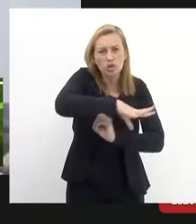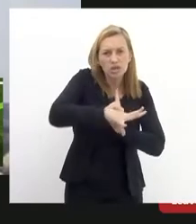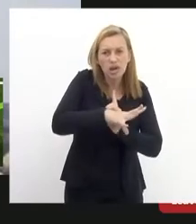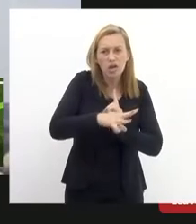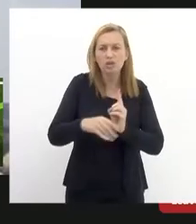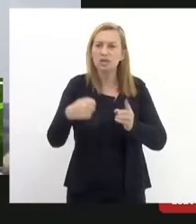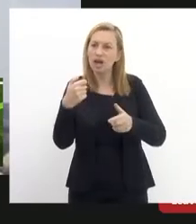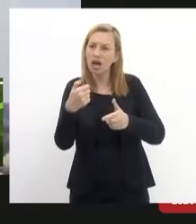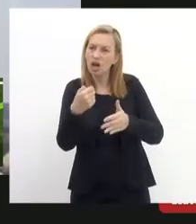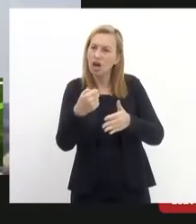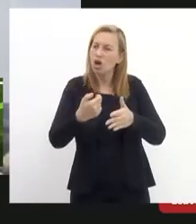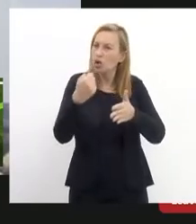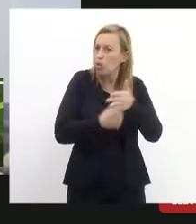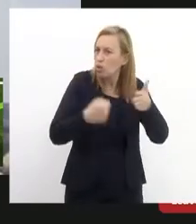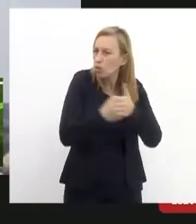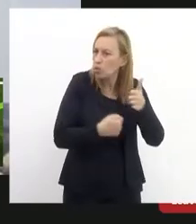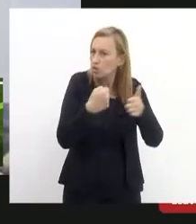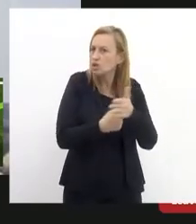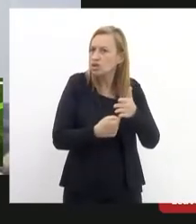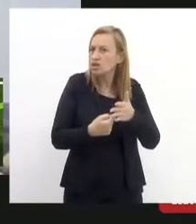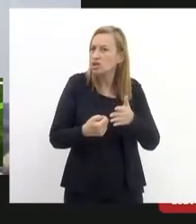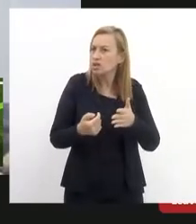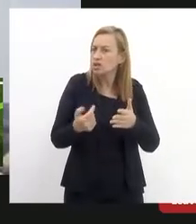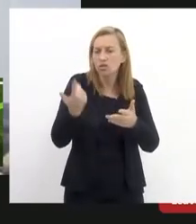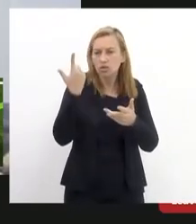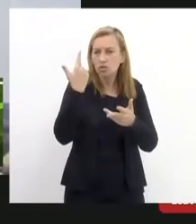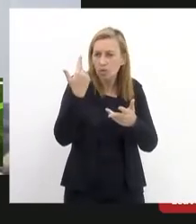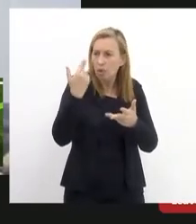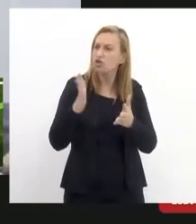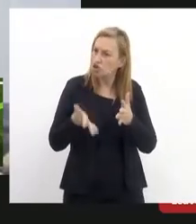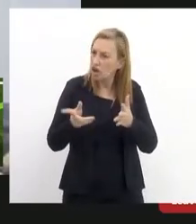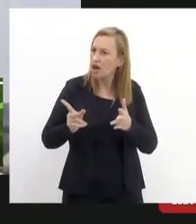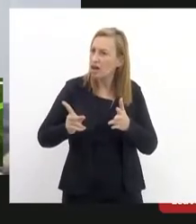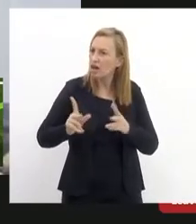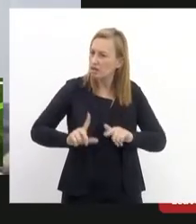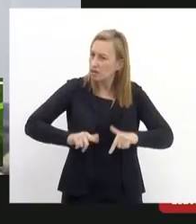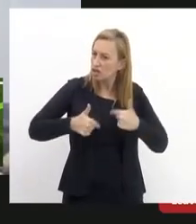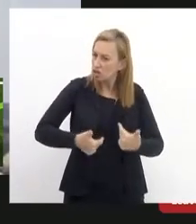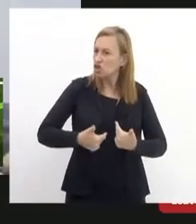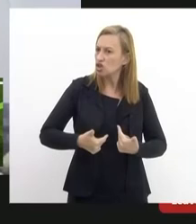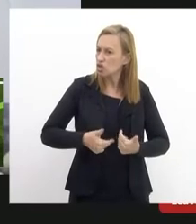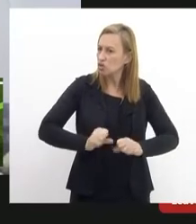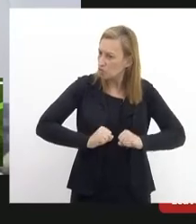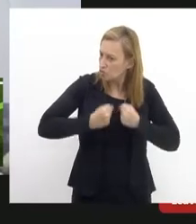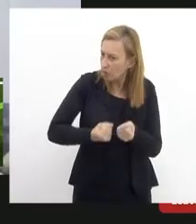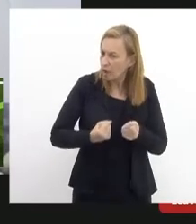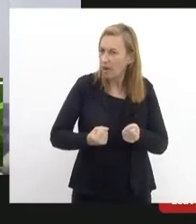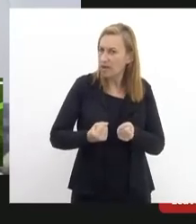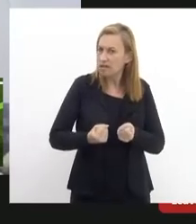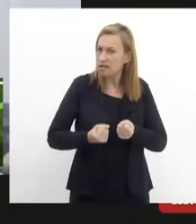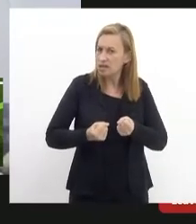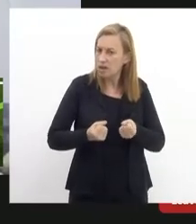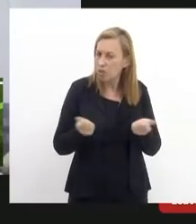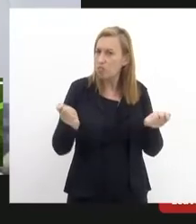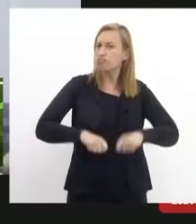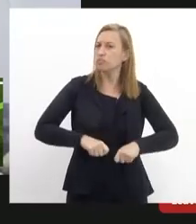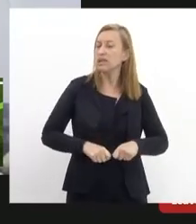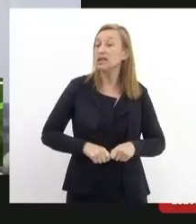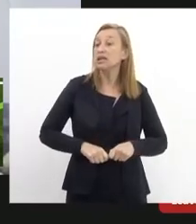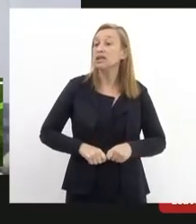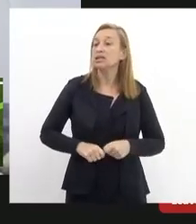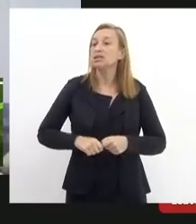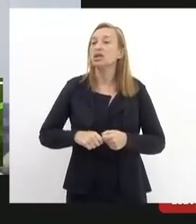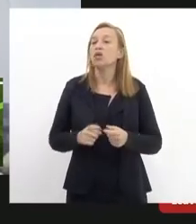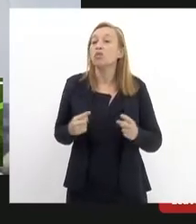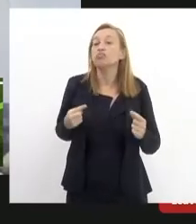popular você já vem fazendo e vem fazendo com muita com muita firmeza com muita competência com